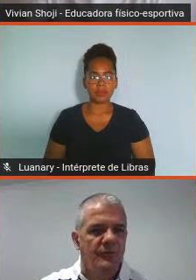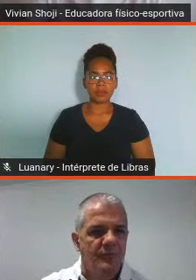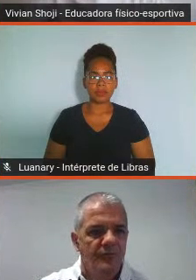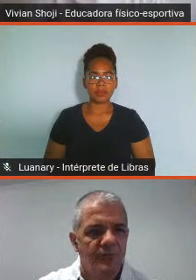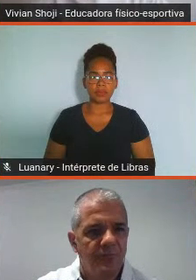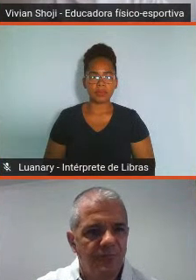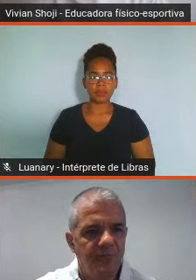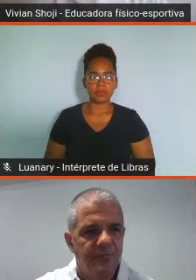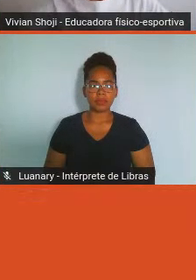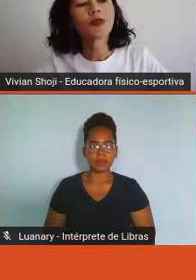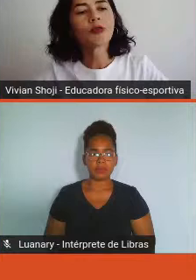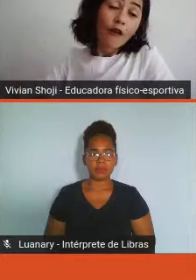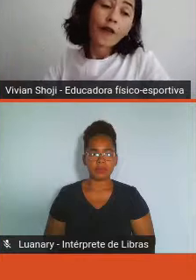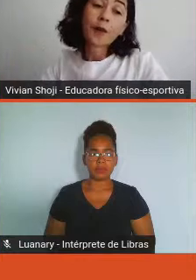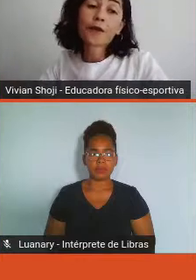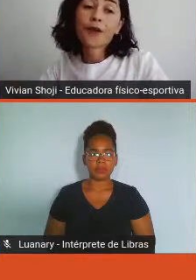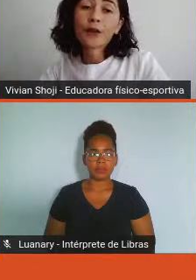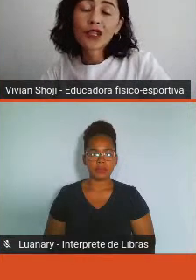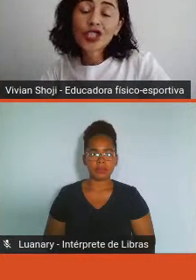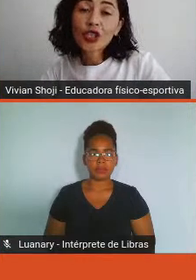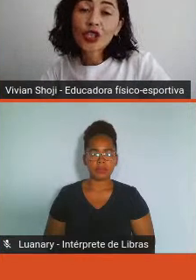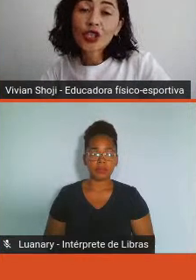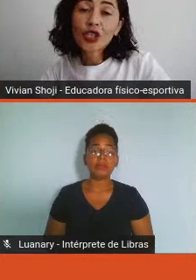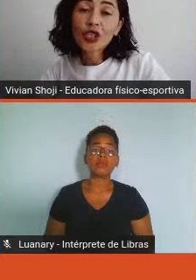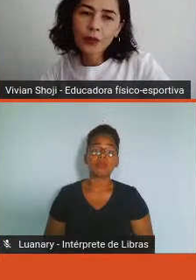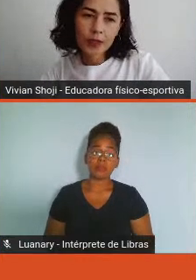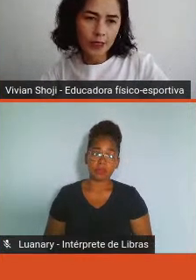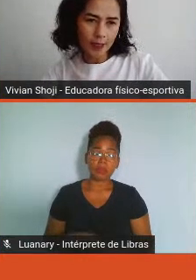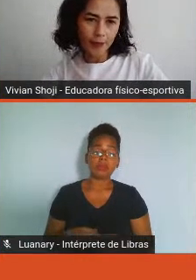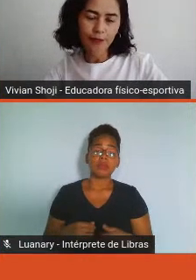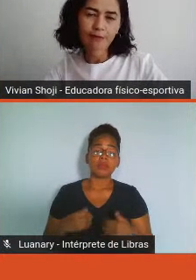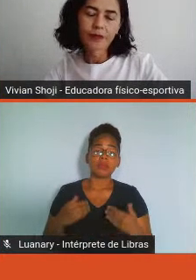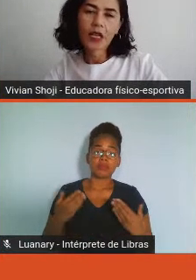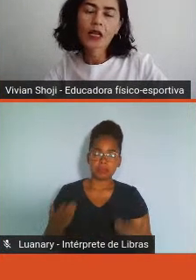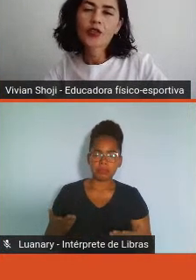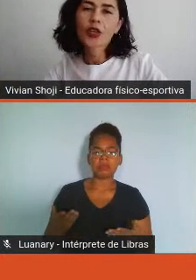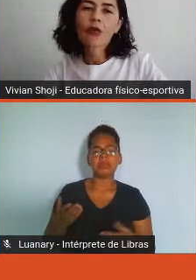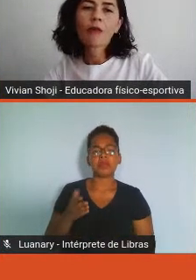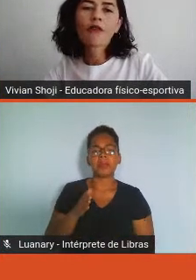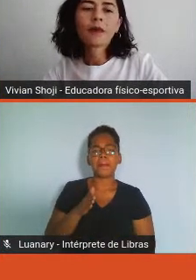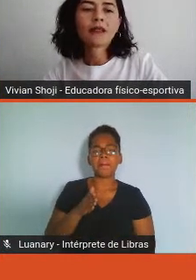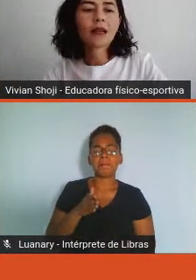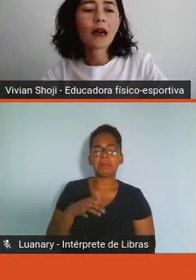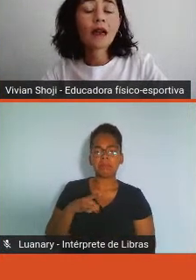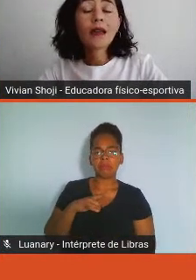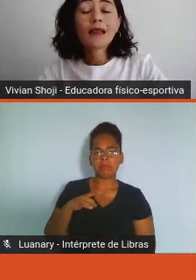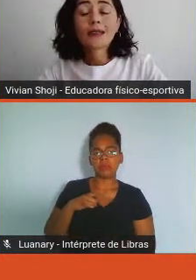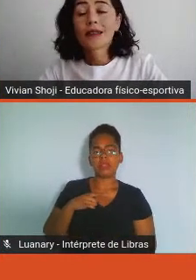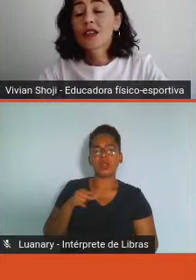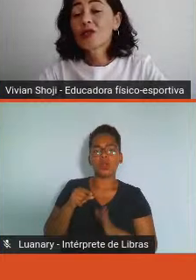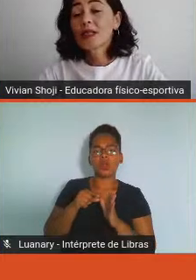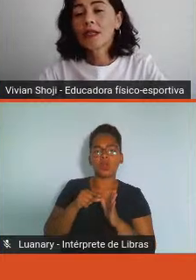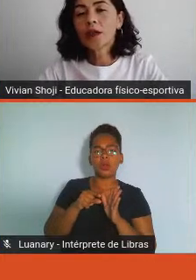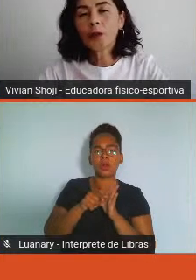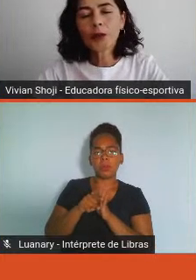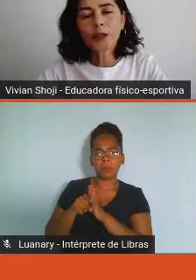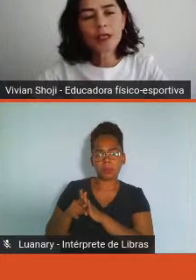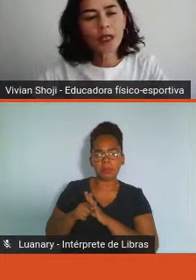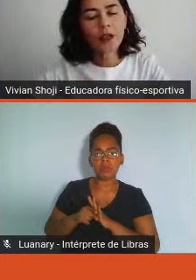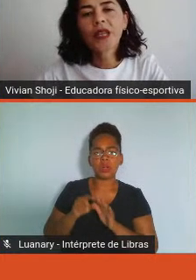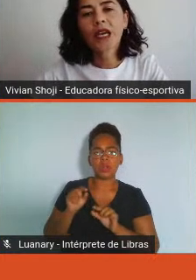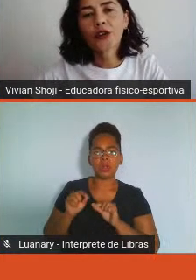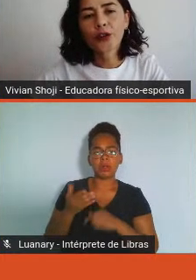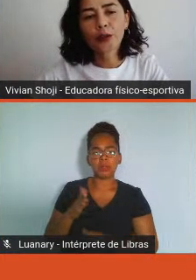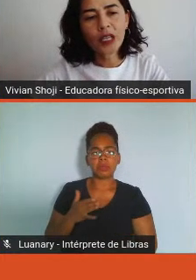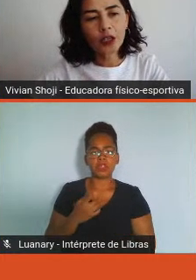E a qualquer momento, na verdade, do wellness foi por volta de 12%, né? E ele chegou a movimentar cerca de